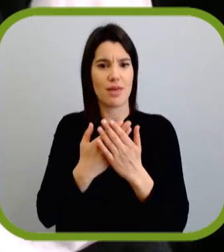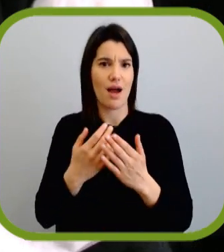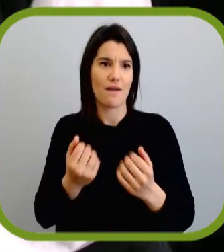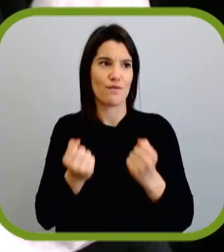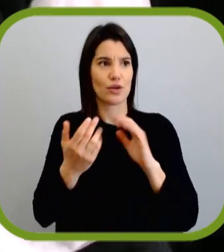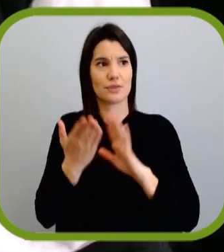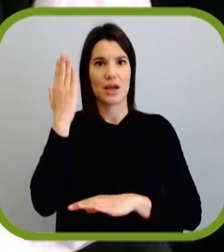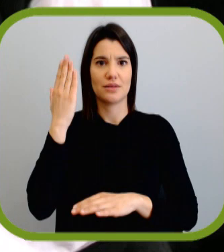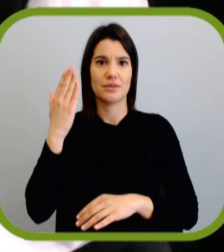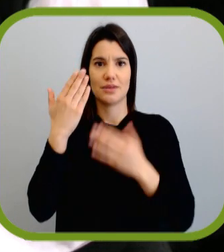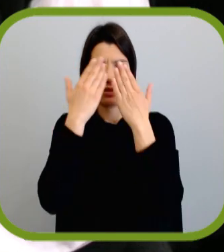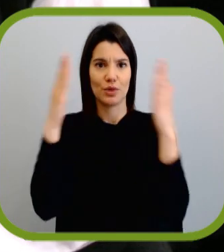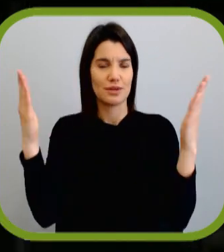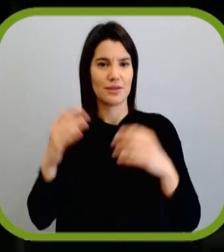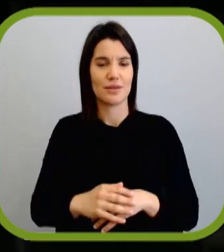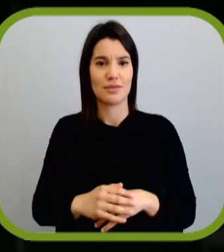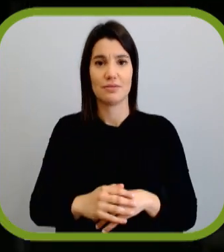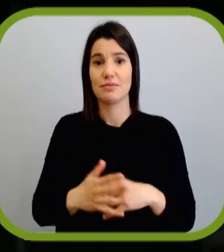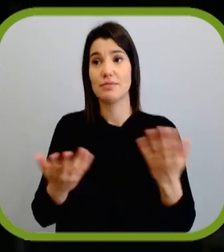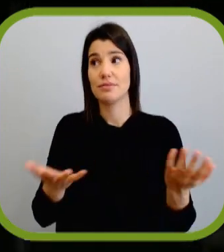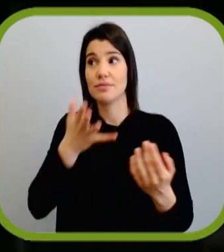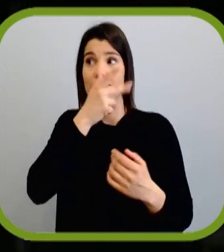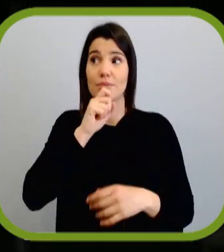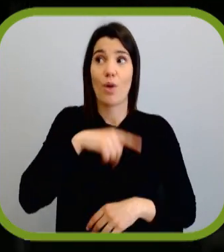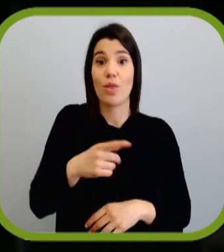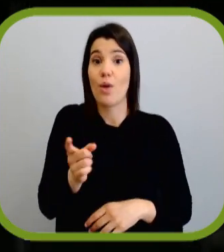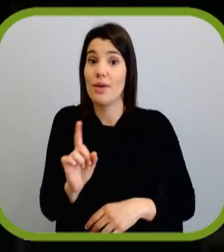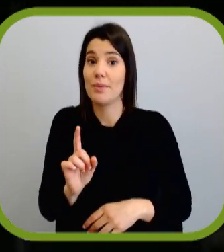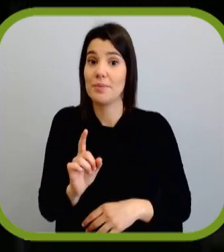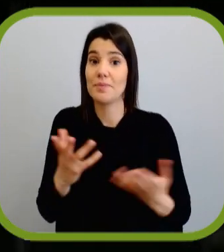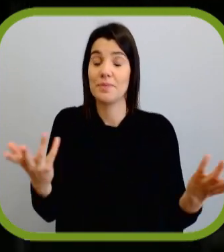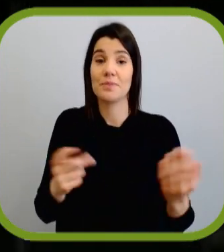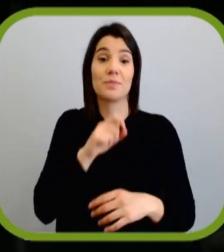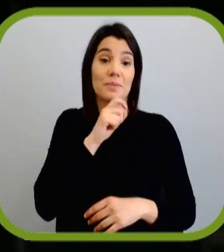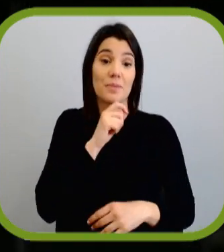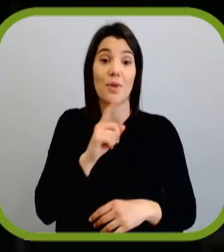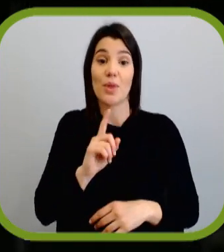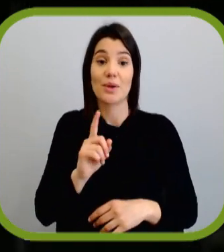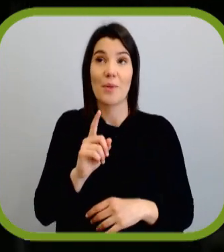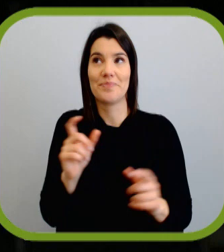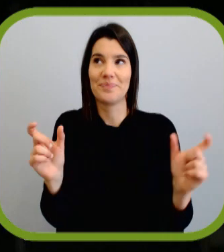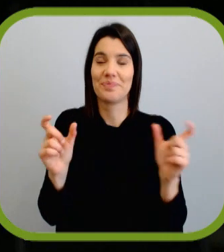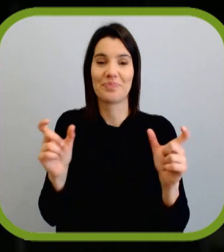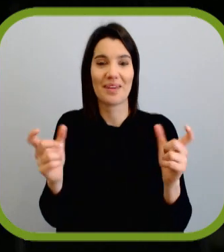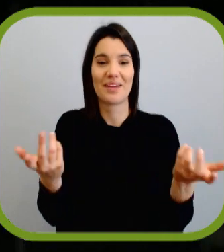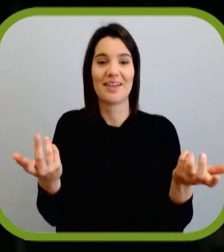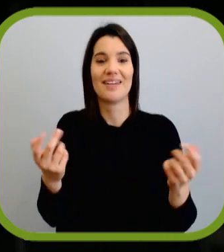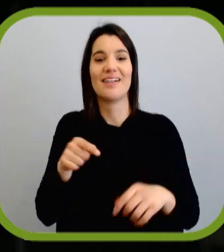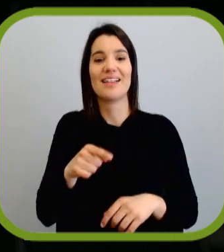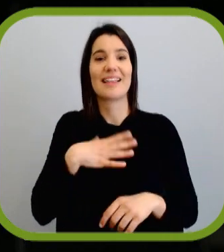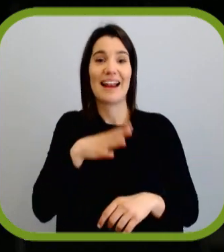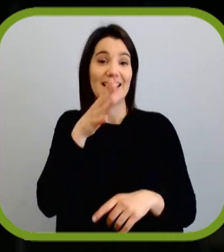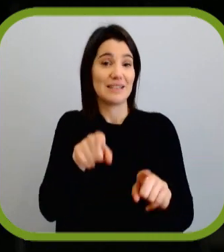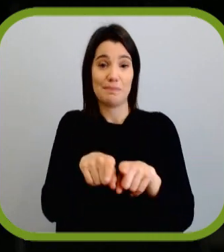forma de fortalecer a própria democracia? Infelizmente, pode ser e pode não ser. Pode ser e pode não ser são sinónimos.